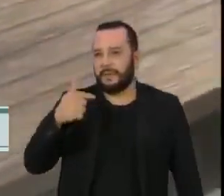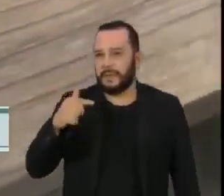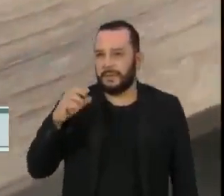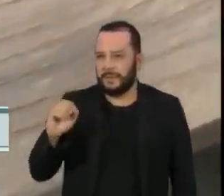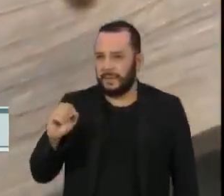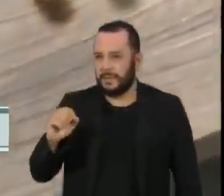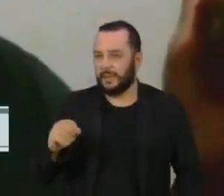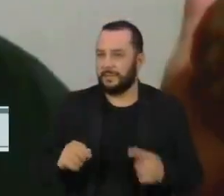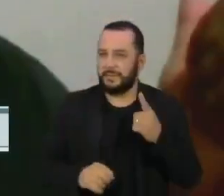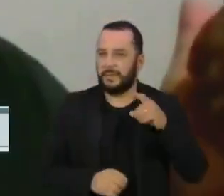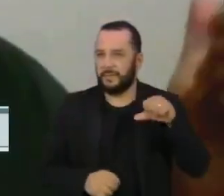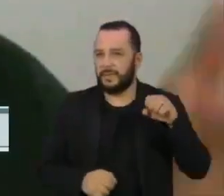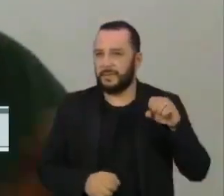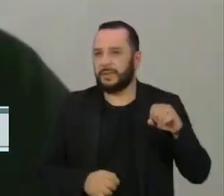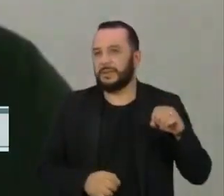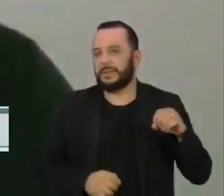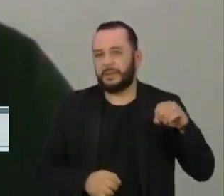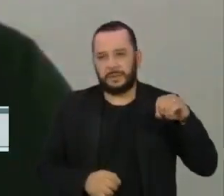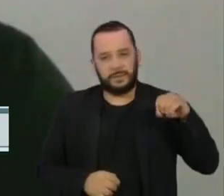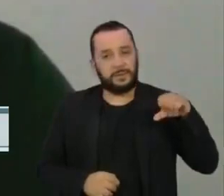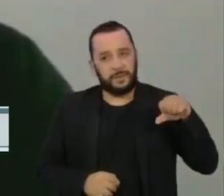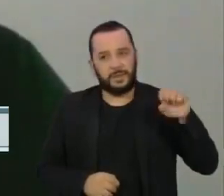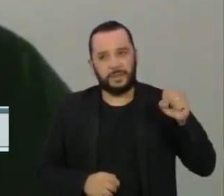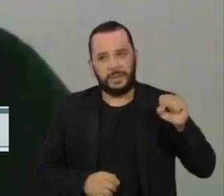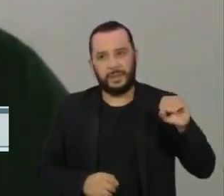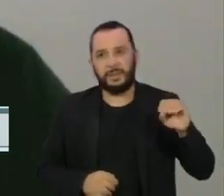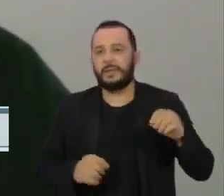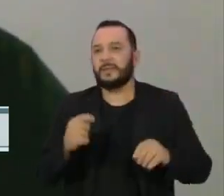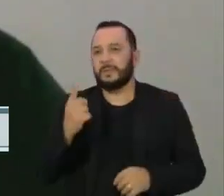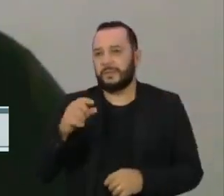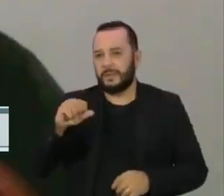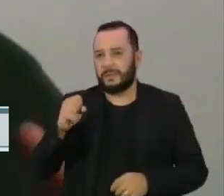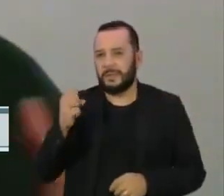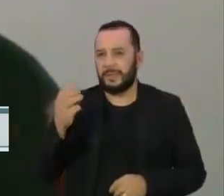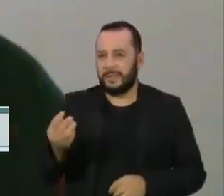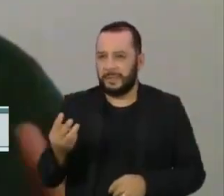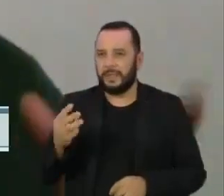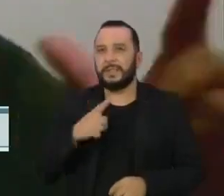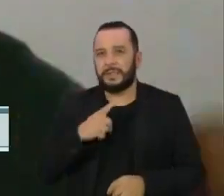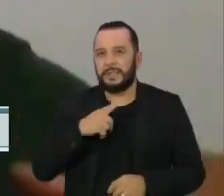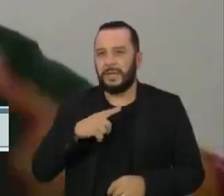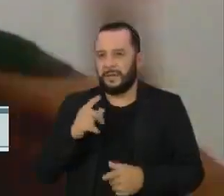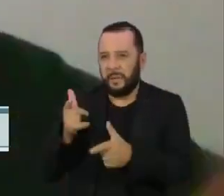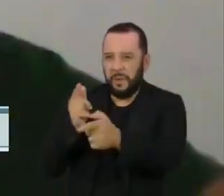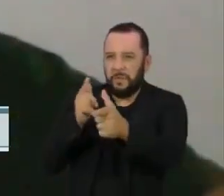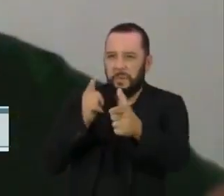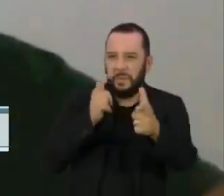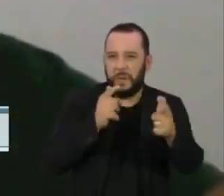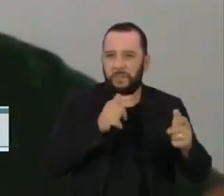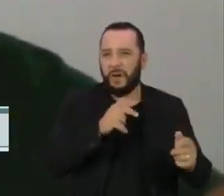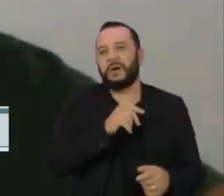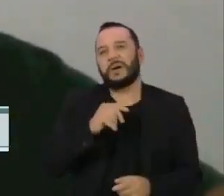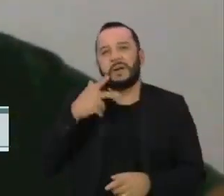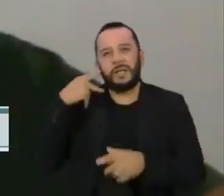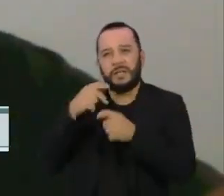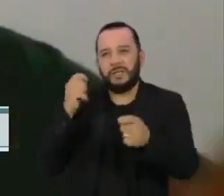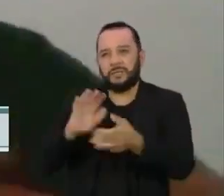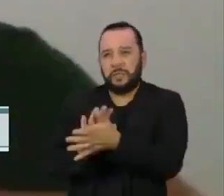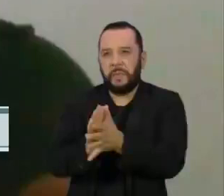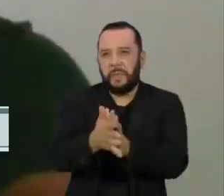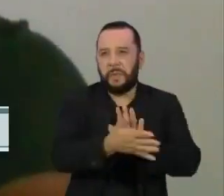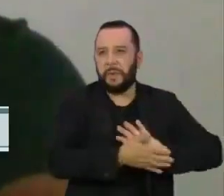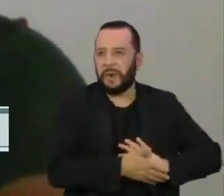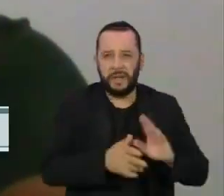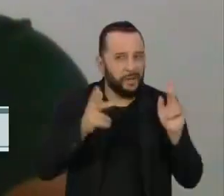o ano de 80 e 86, 93, aconteceu o massacre em Hashimu. Isso está repetindo hoje em dia.